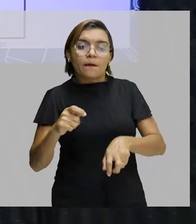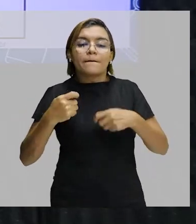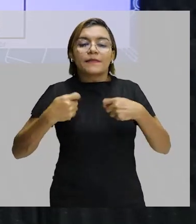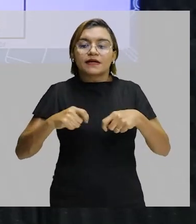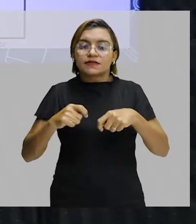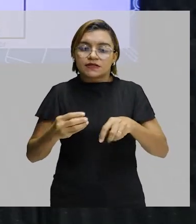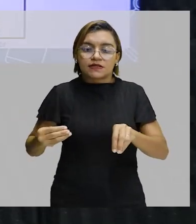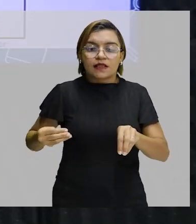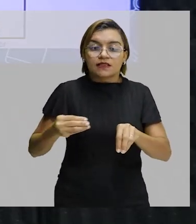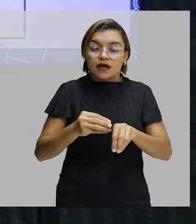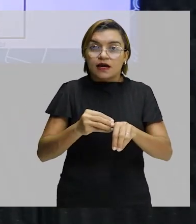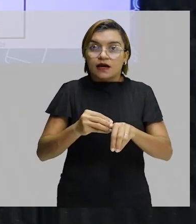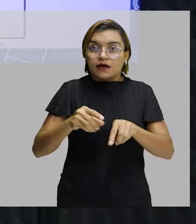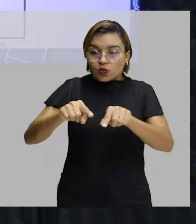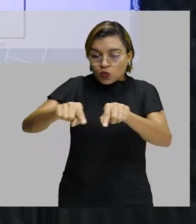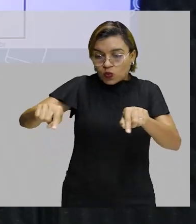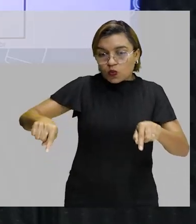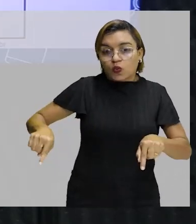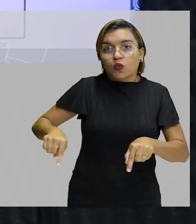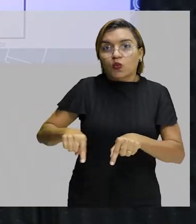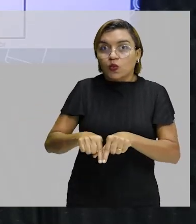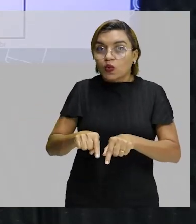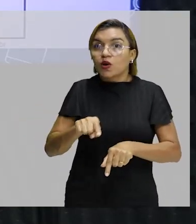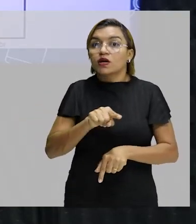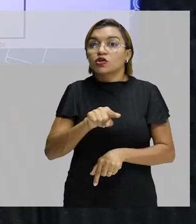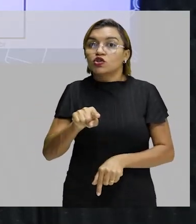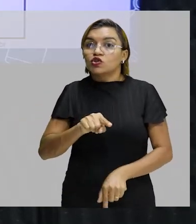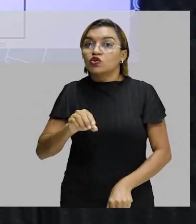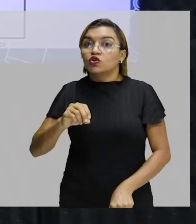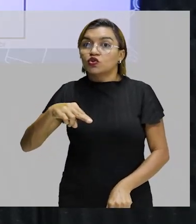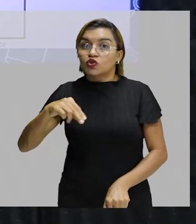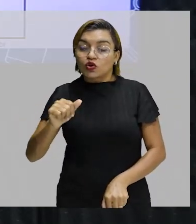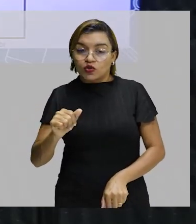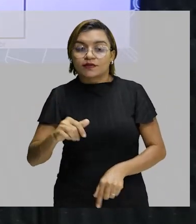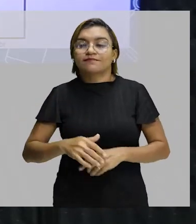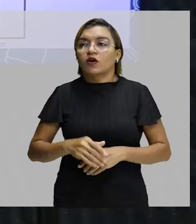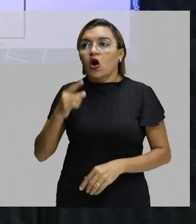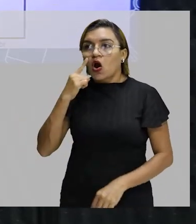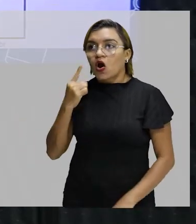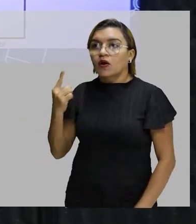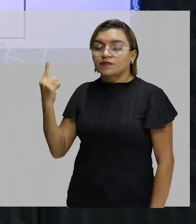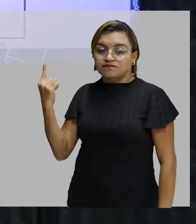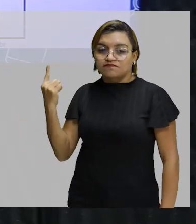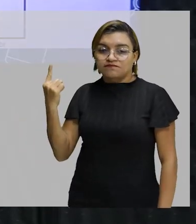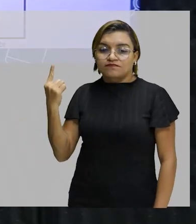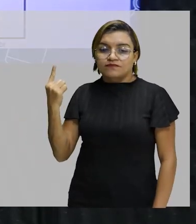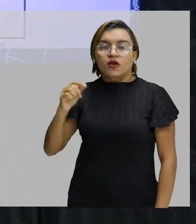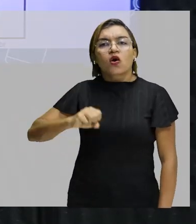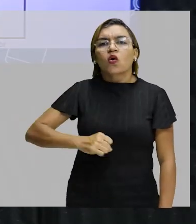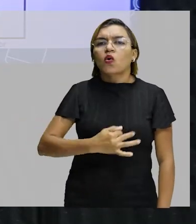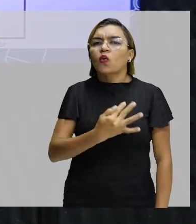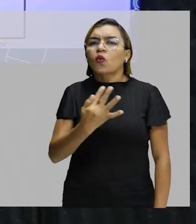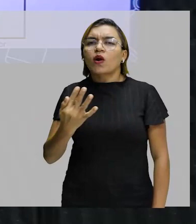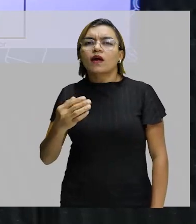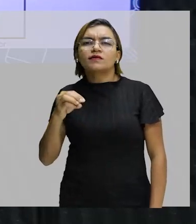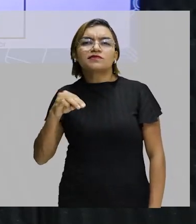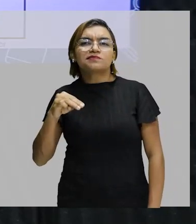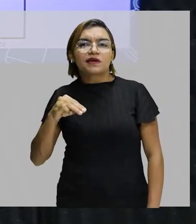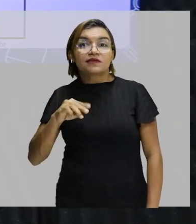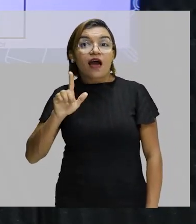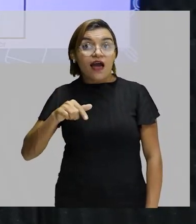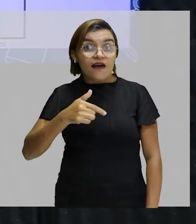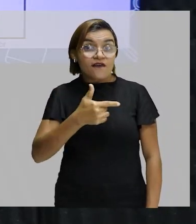ser passado dentro da zona de passagem. Essa zona de passagem é de quantos metros? De